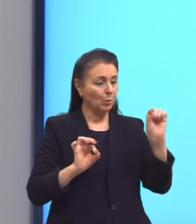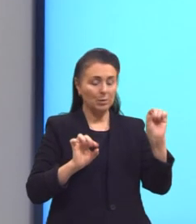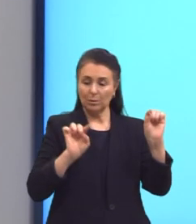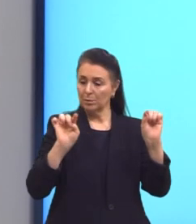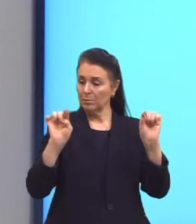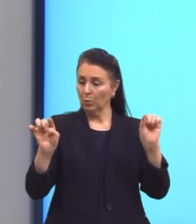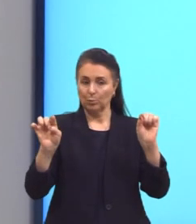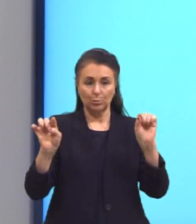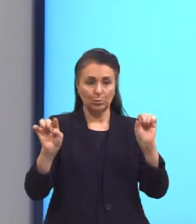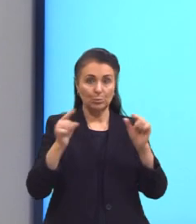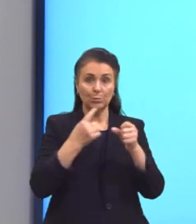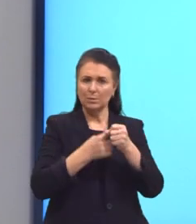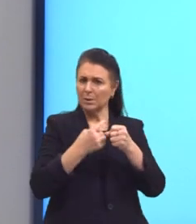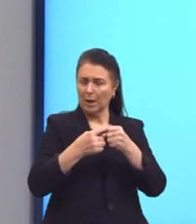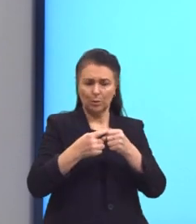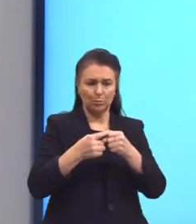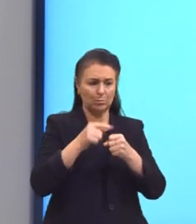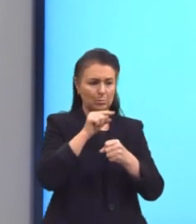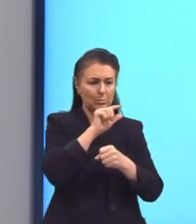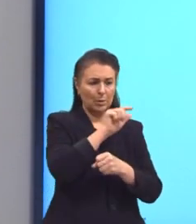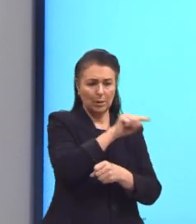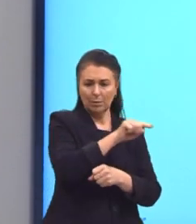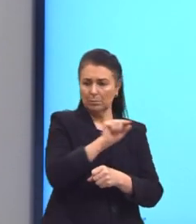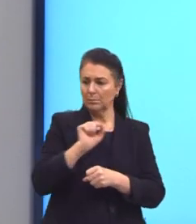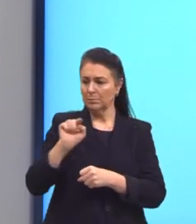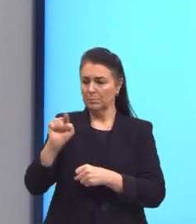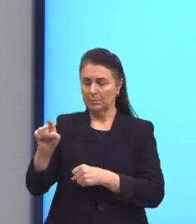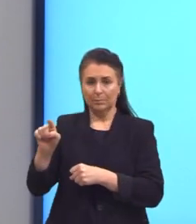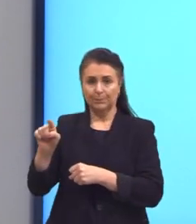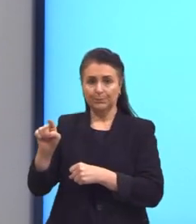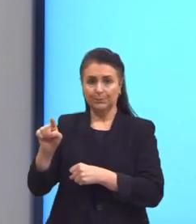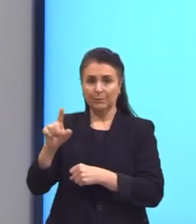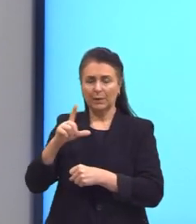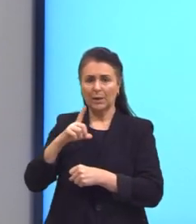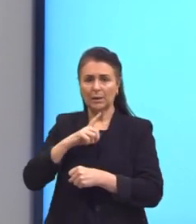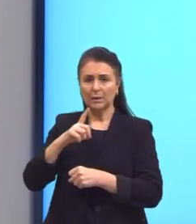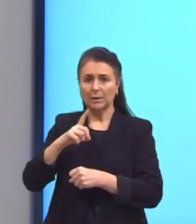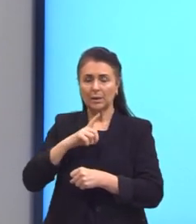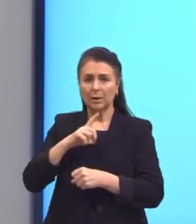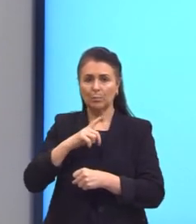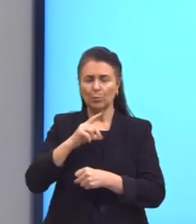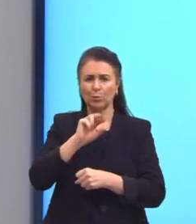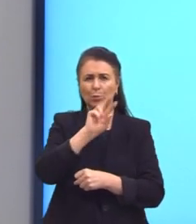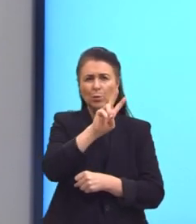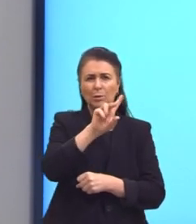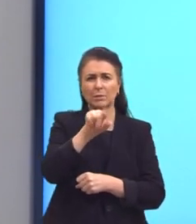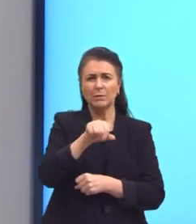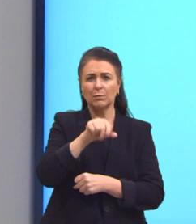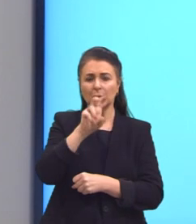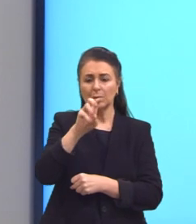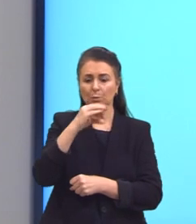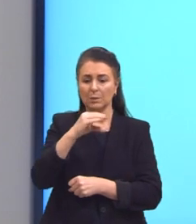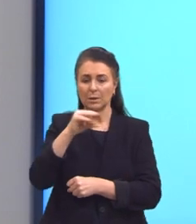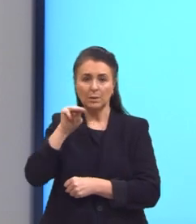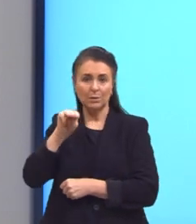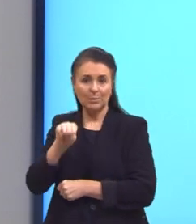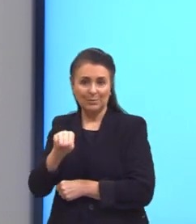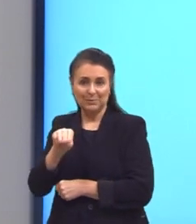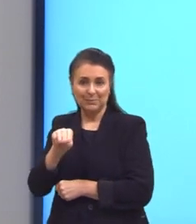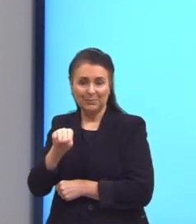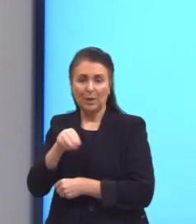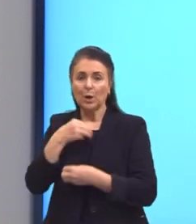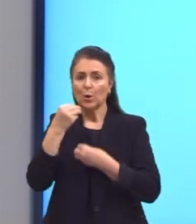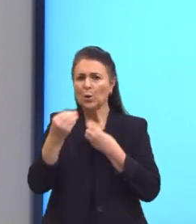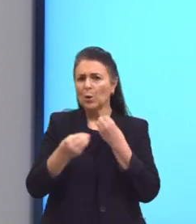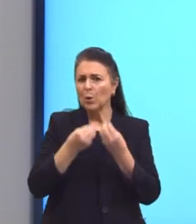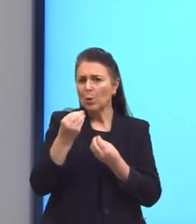entre duas cidades, tá? Digamos, então, que nós obtemos ali 2,5 centímetros. Como